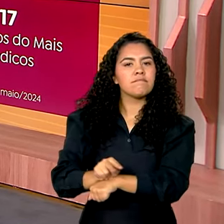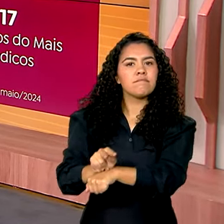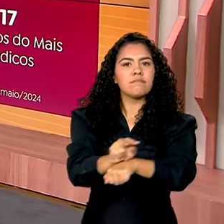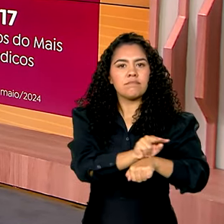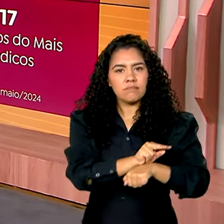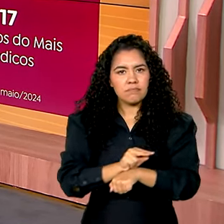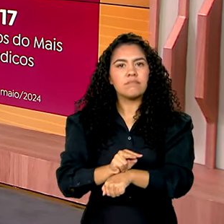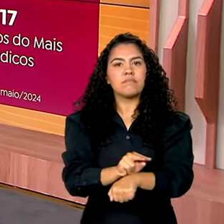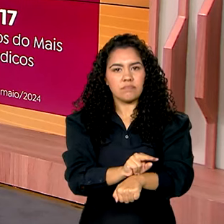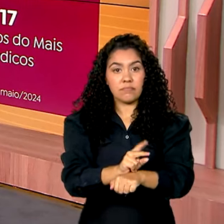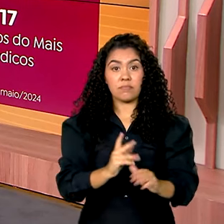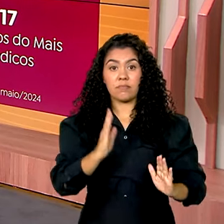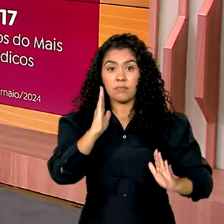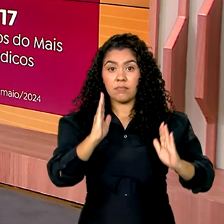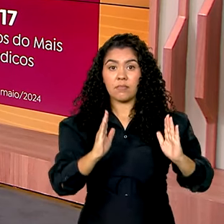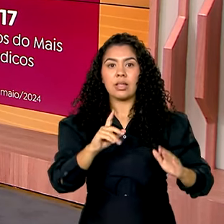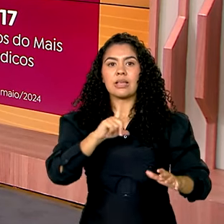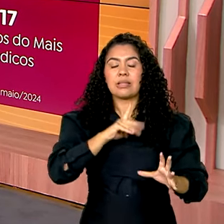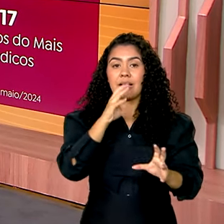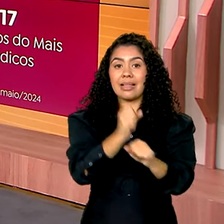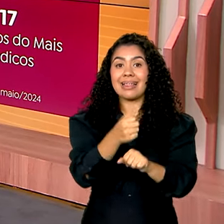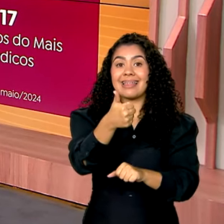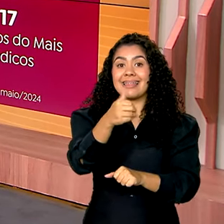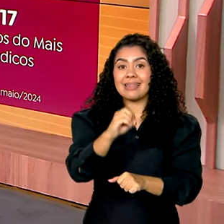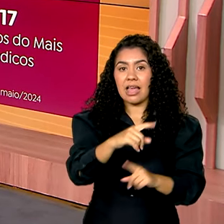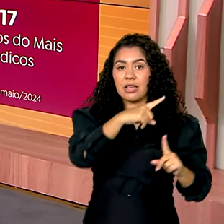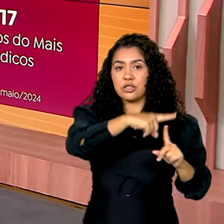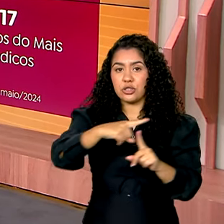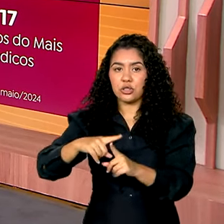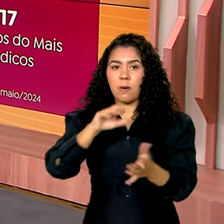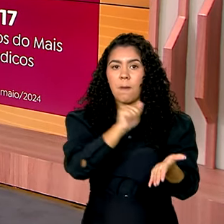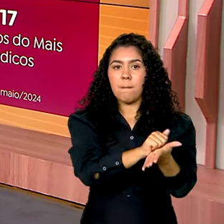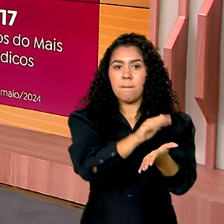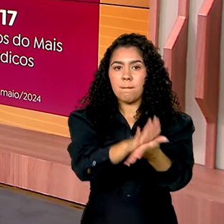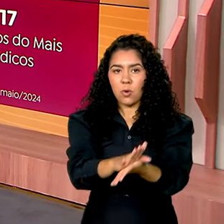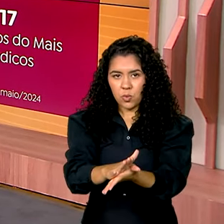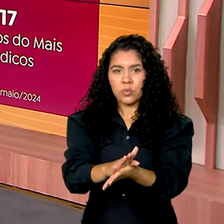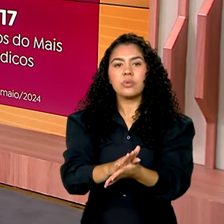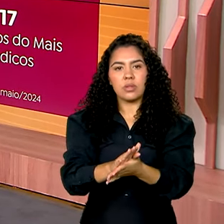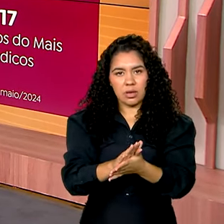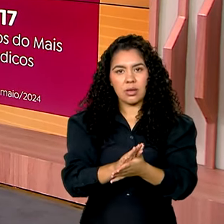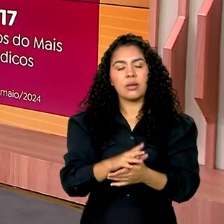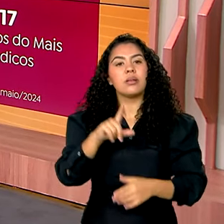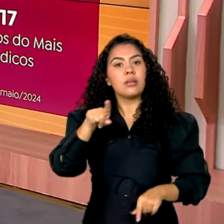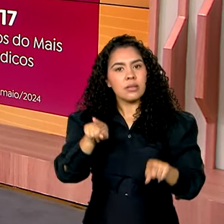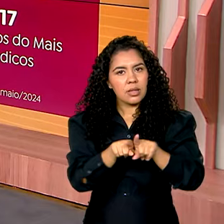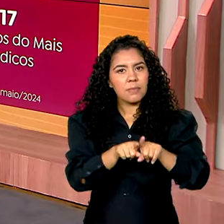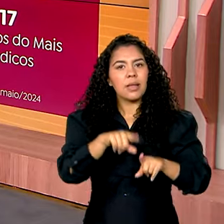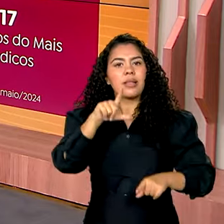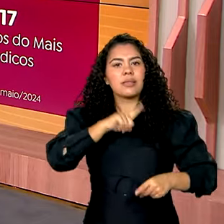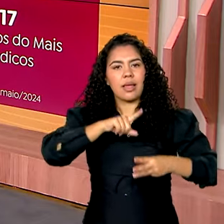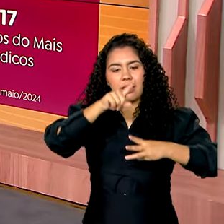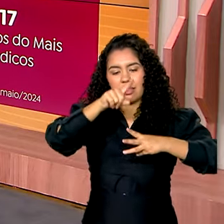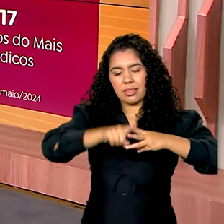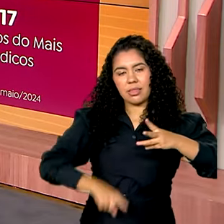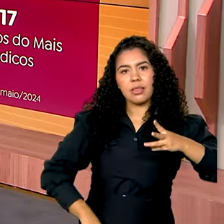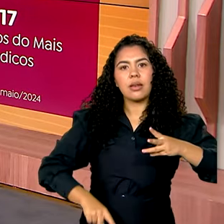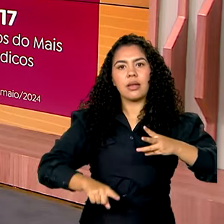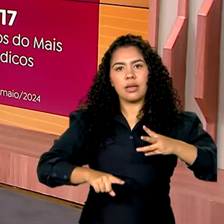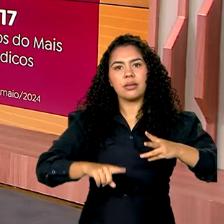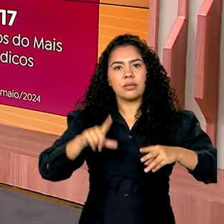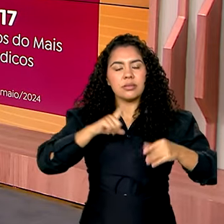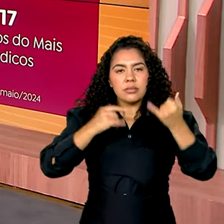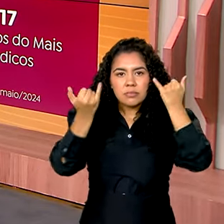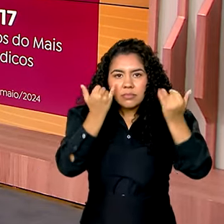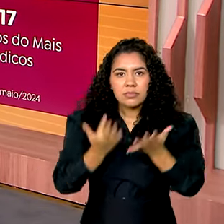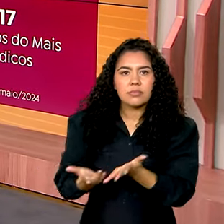aplicadas no período 10 infrações ambientais. E a região conta aí, com três equipamentos de coleta de dados